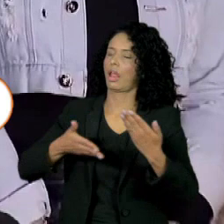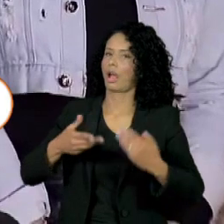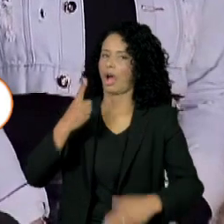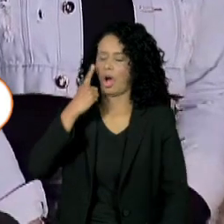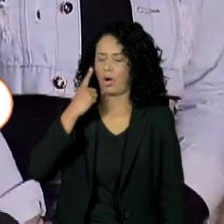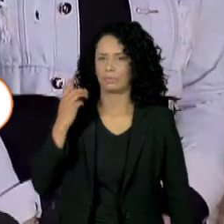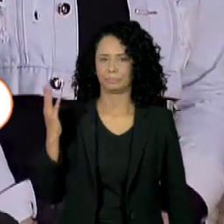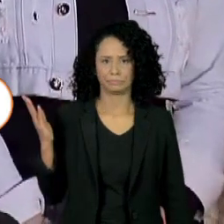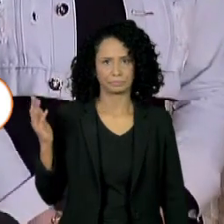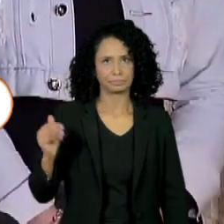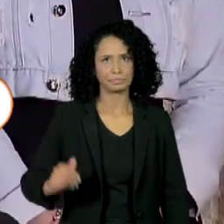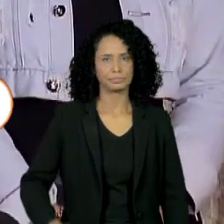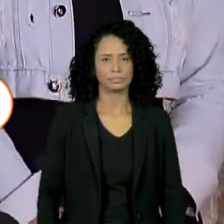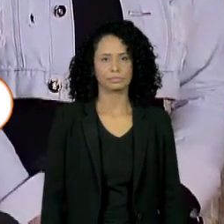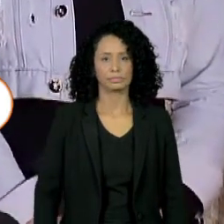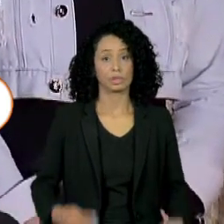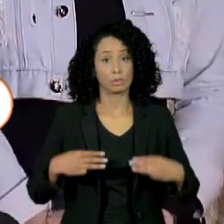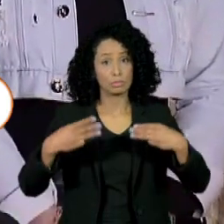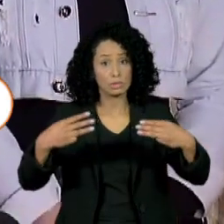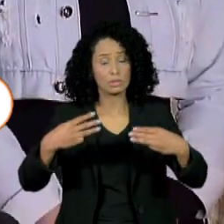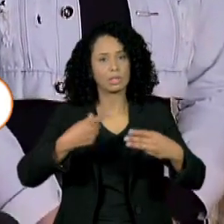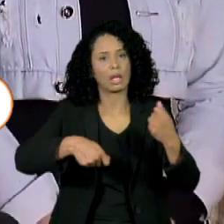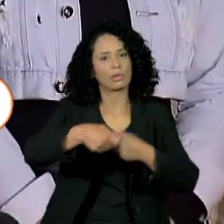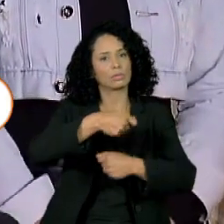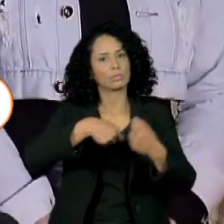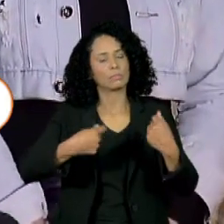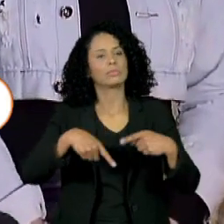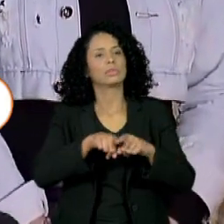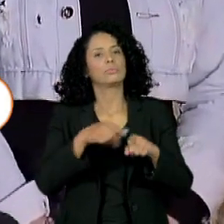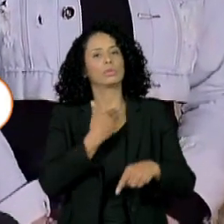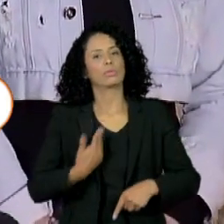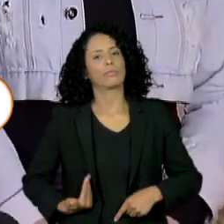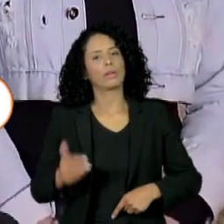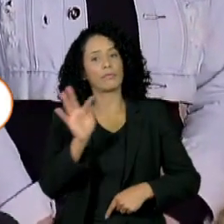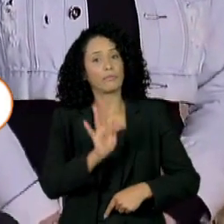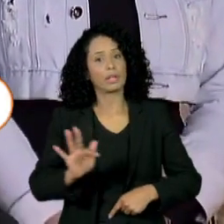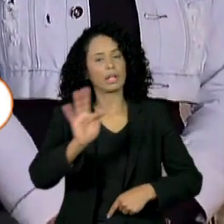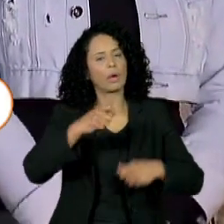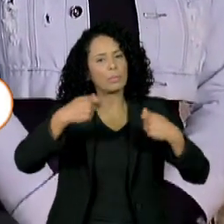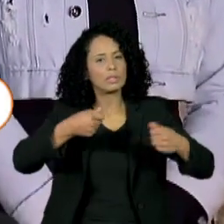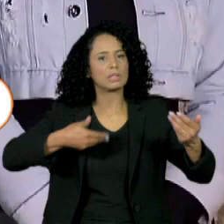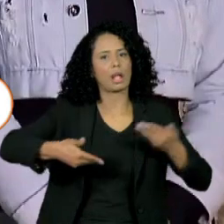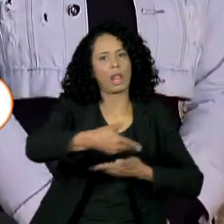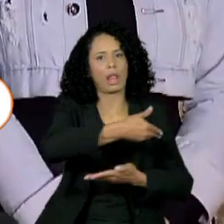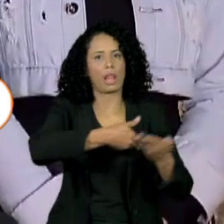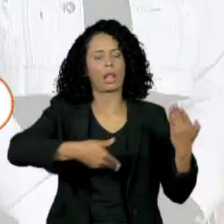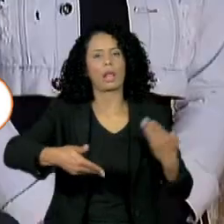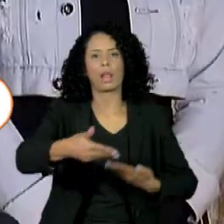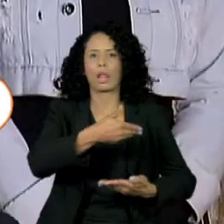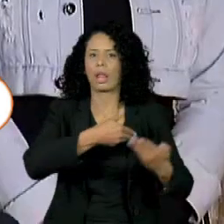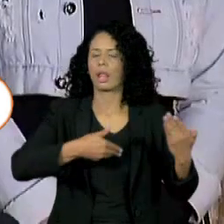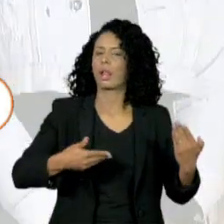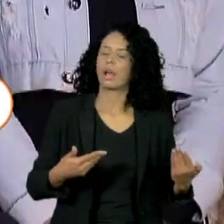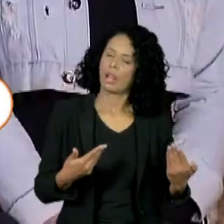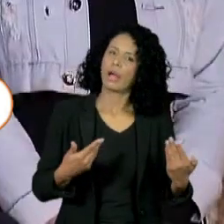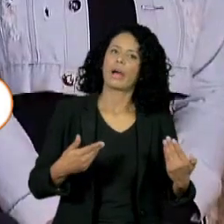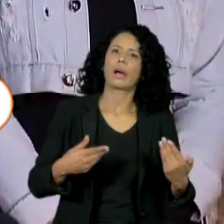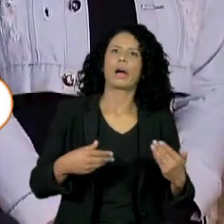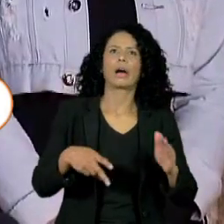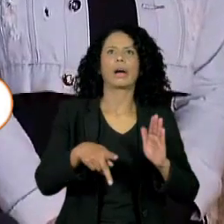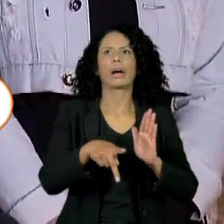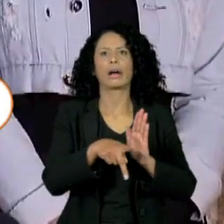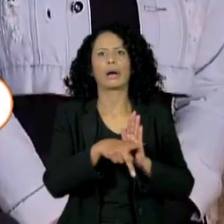Ministério da Economia, o governo federal tem que se envolver também diretamente nessas discussões, como por exemplo,